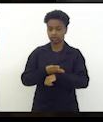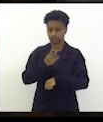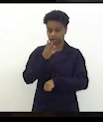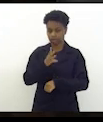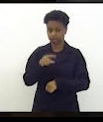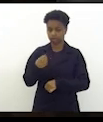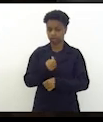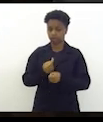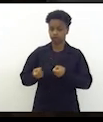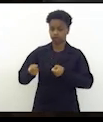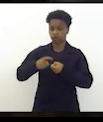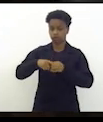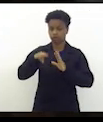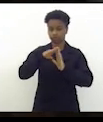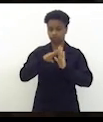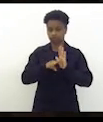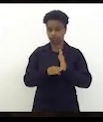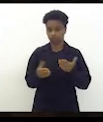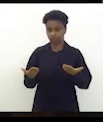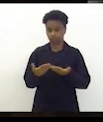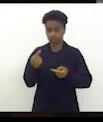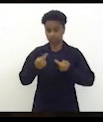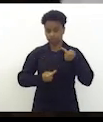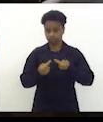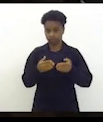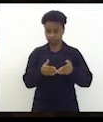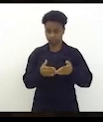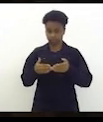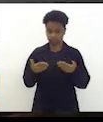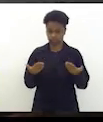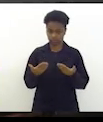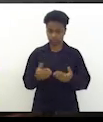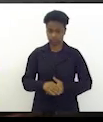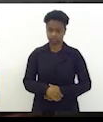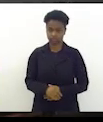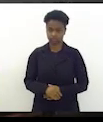retornaremos com a ordem do dia está suspensa a sessão